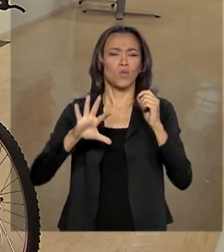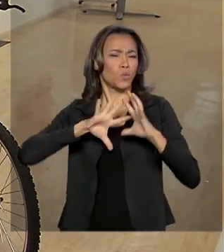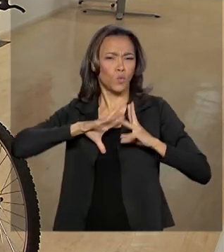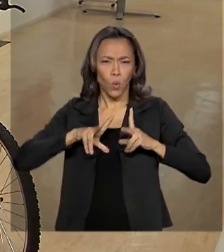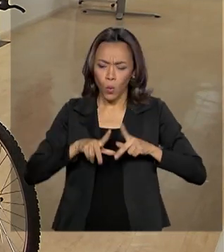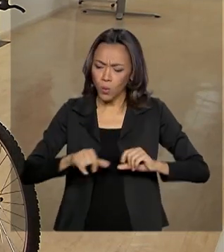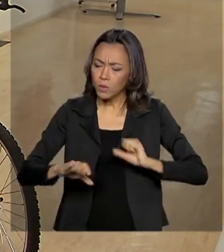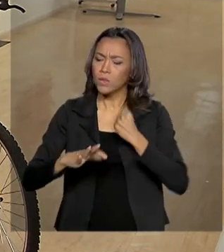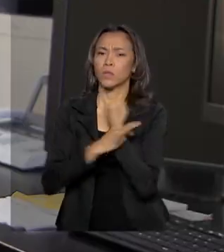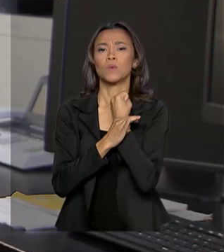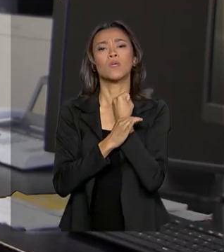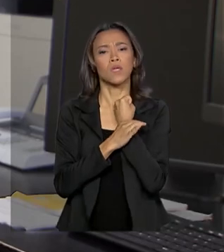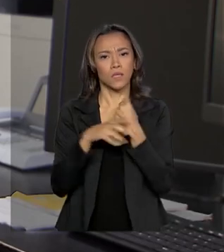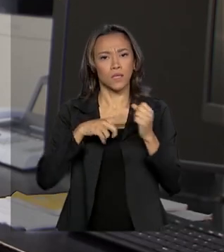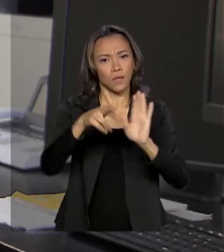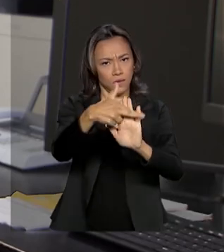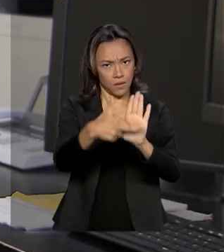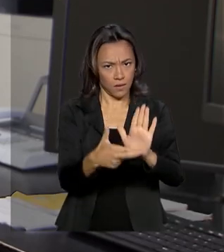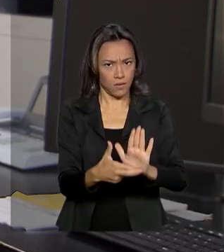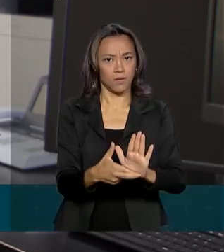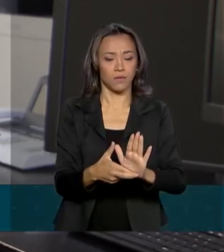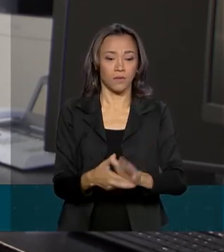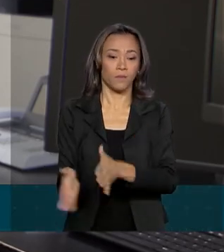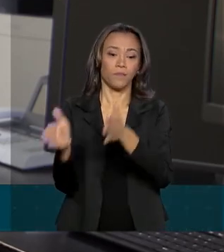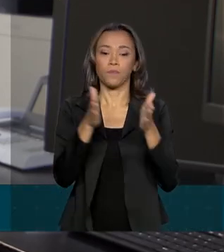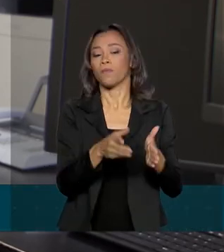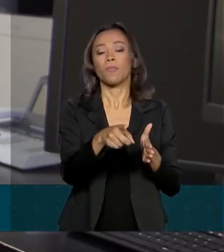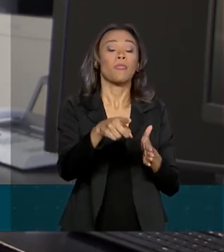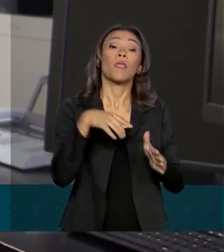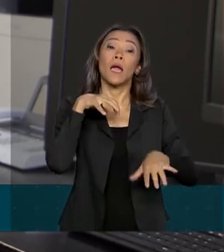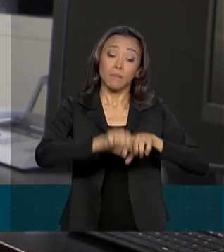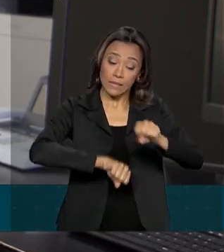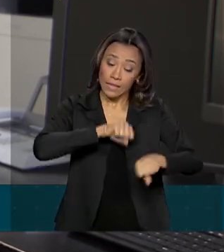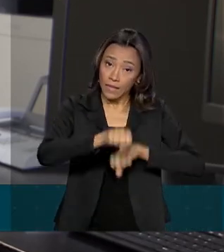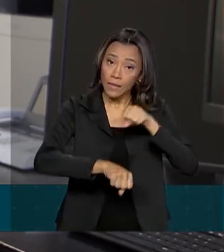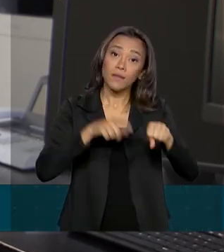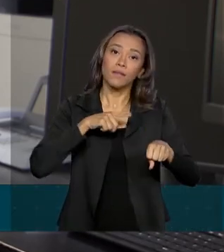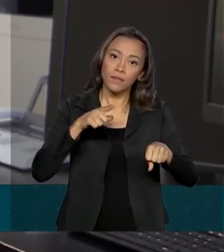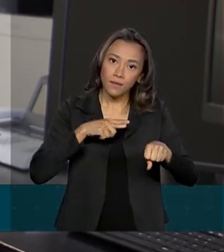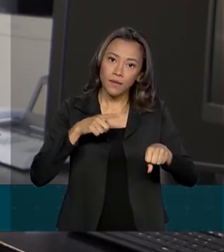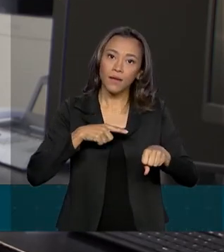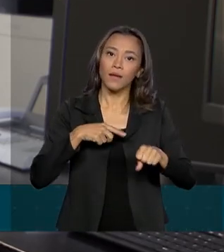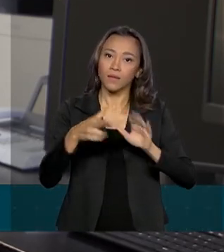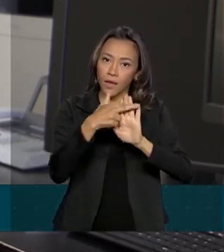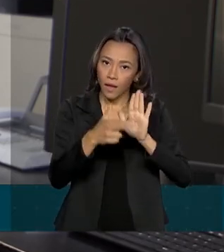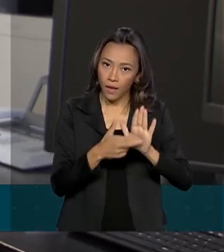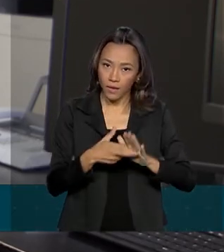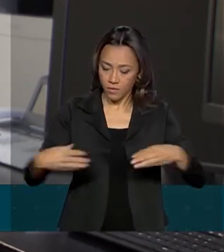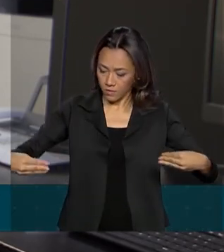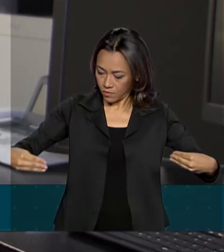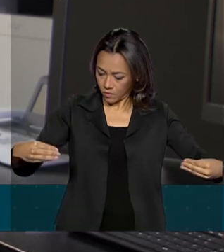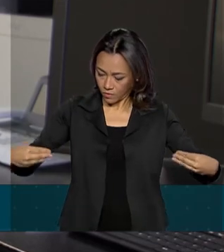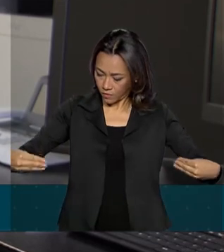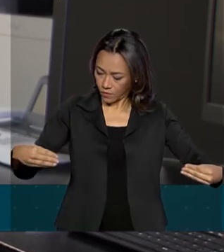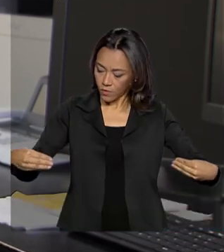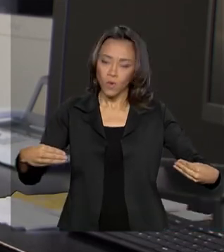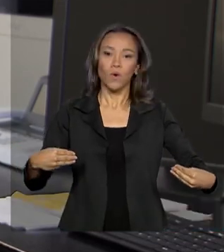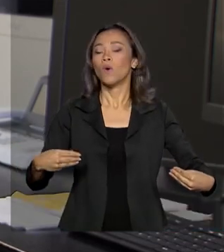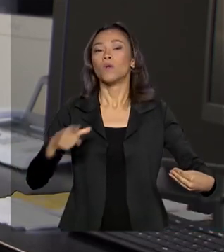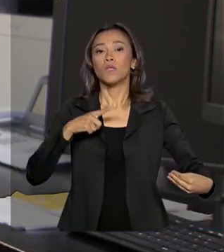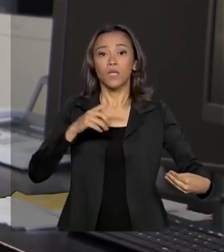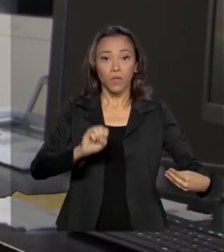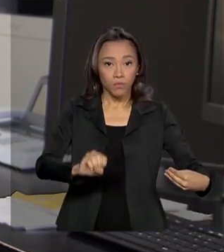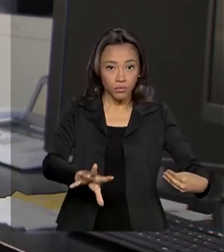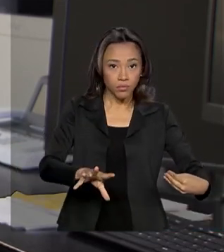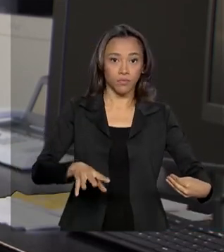Brasileiro de Trânsito. A bicicleta tem as questões de segurança que a gente precisa considerar, então o retrovisor, a luminosidade, os